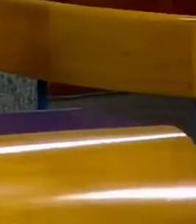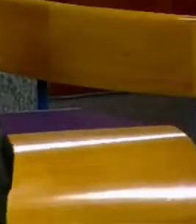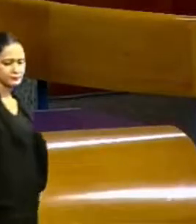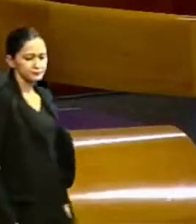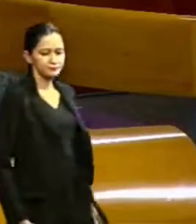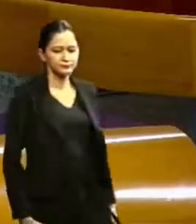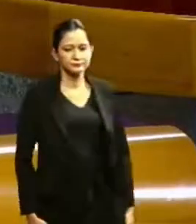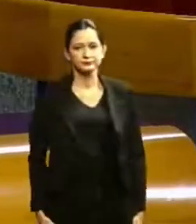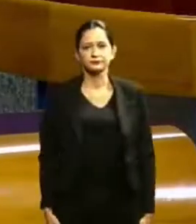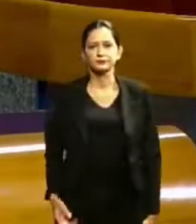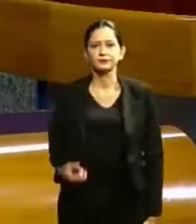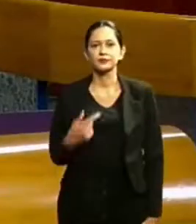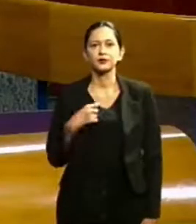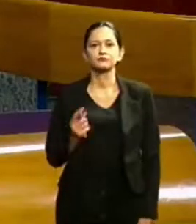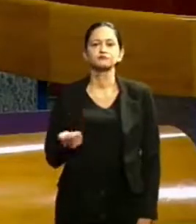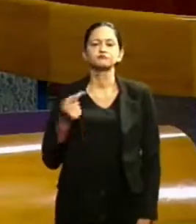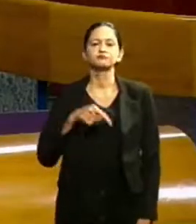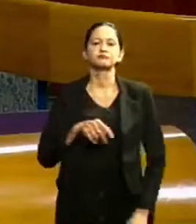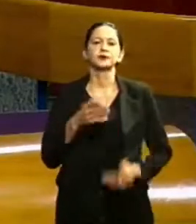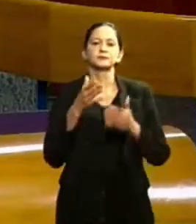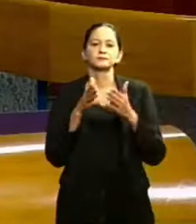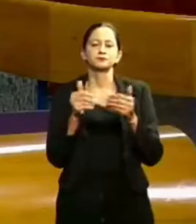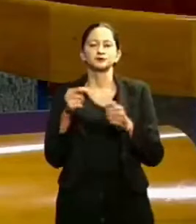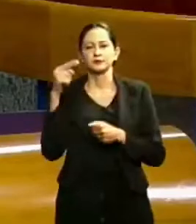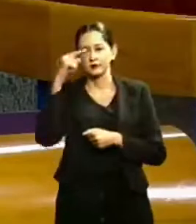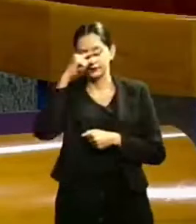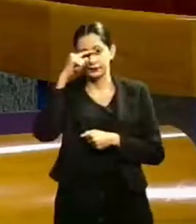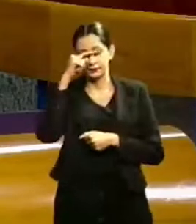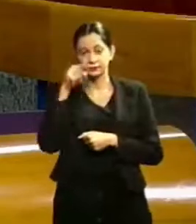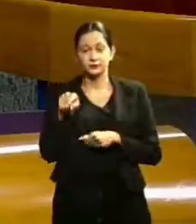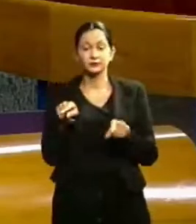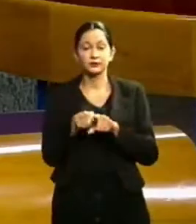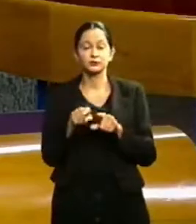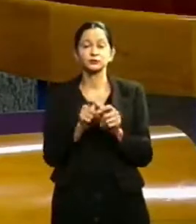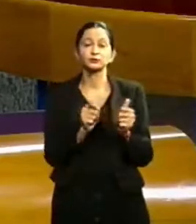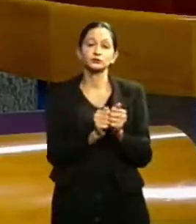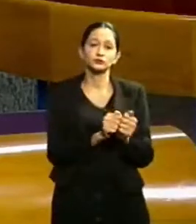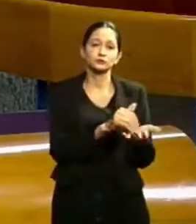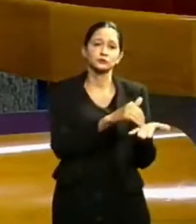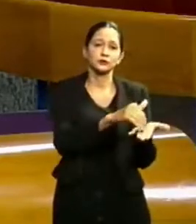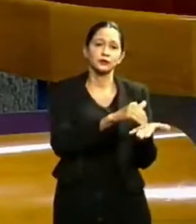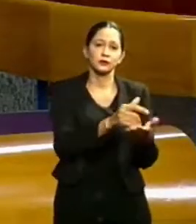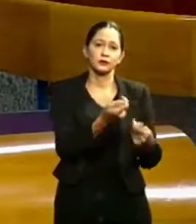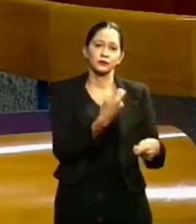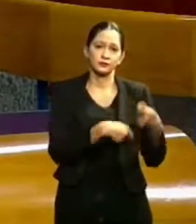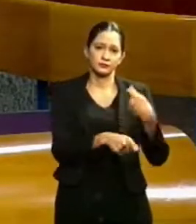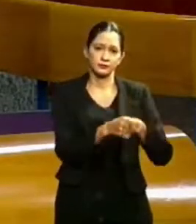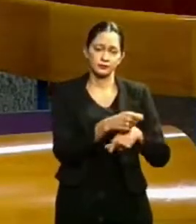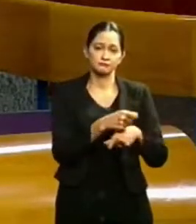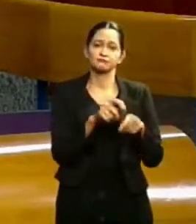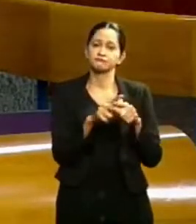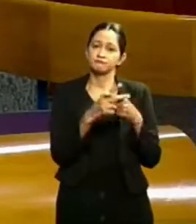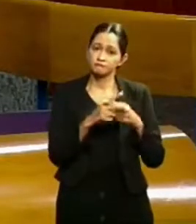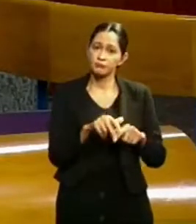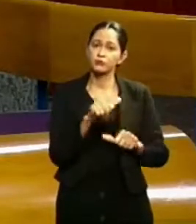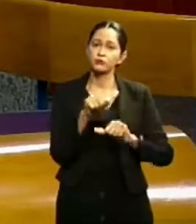para solicitar ao governador Ronaldo Caiado, juntamente com a secretária da Economia, que reveja,